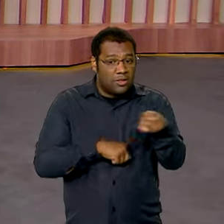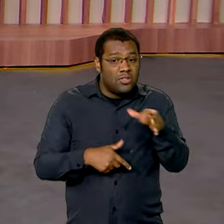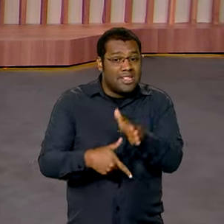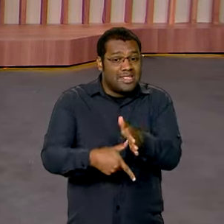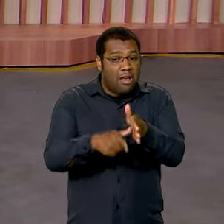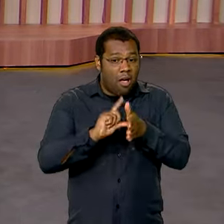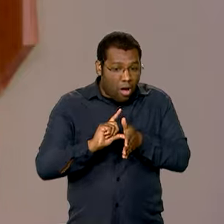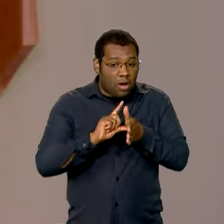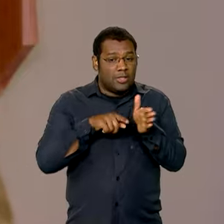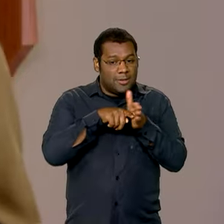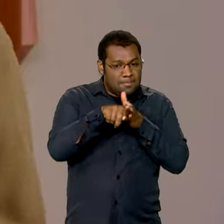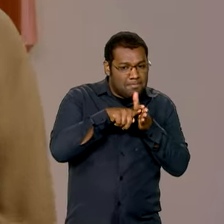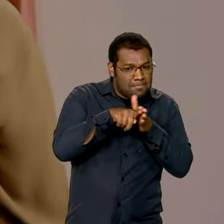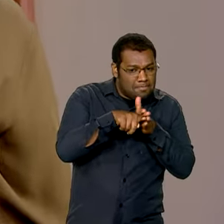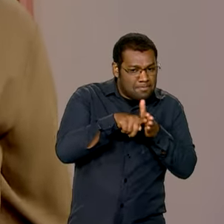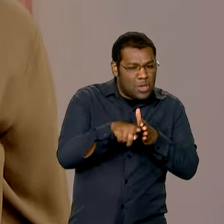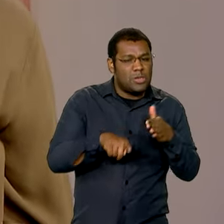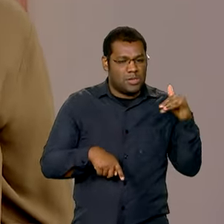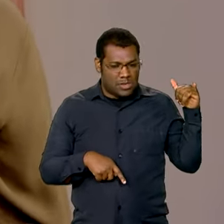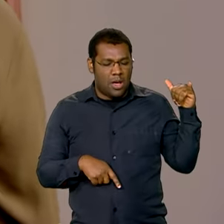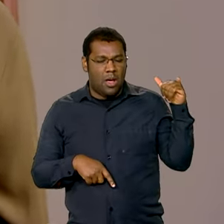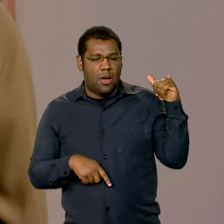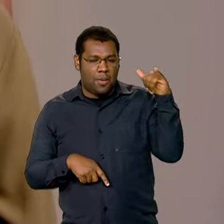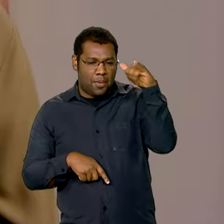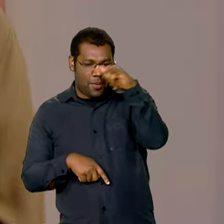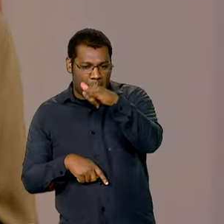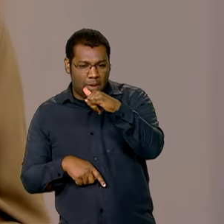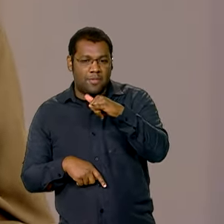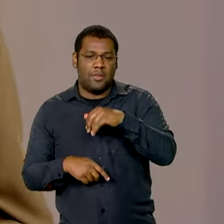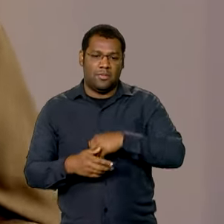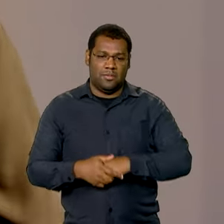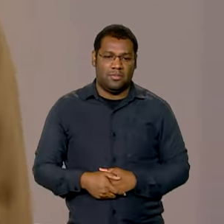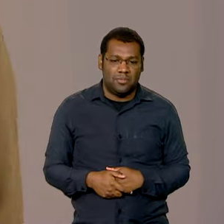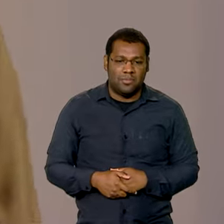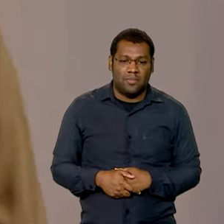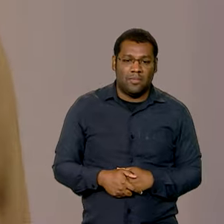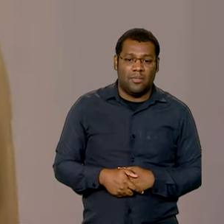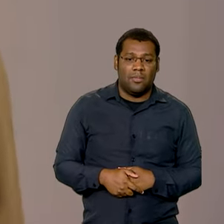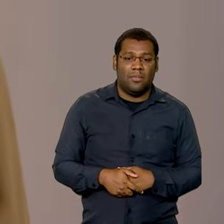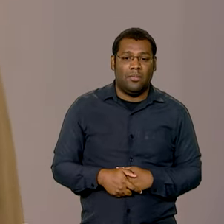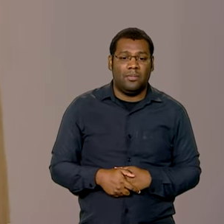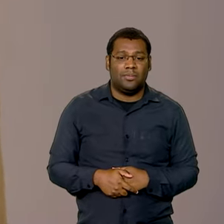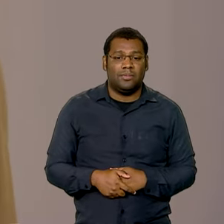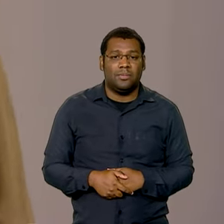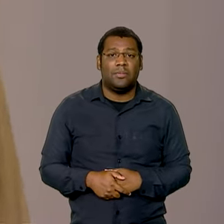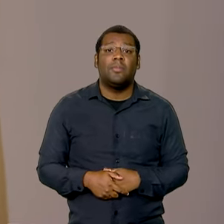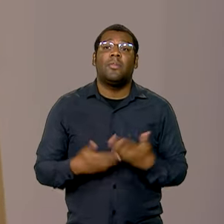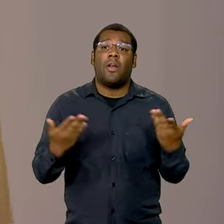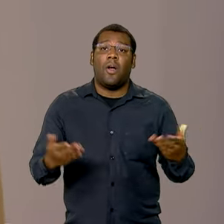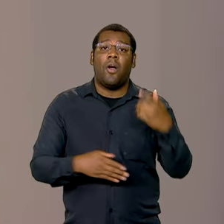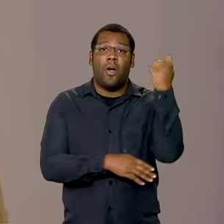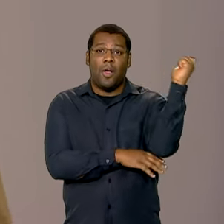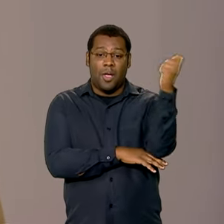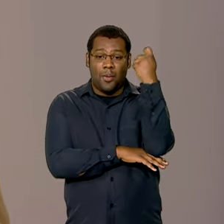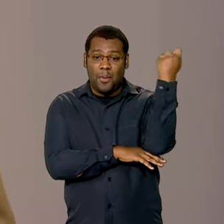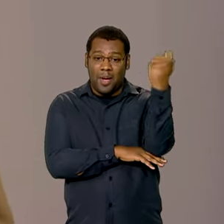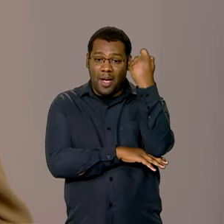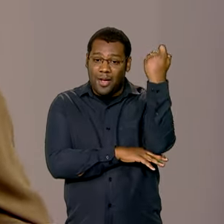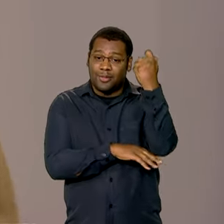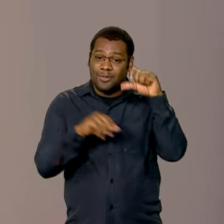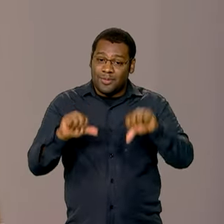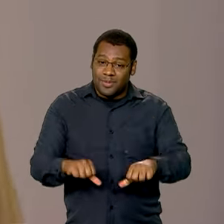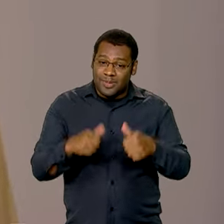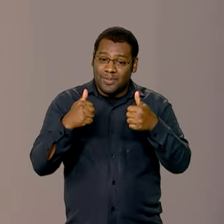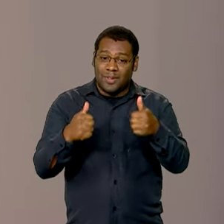Mas a gente falou de muito mais. A gente falou, inclusive, Vanessa, sobre o retorno do Rio Grande do Sul ao